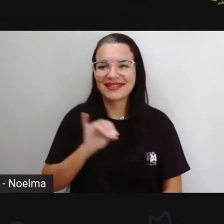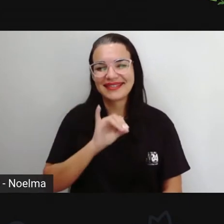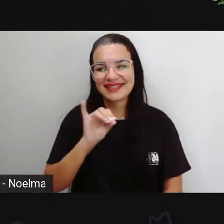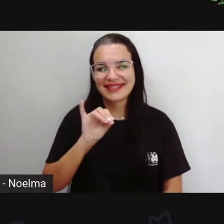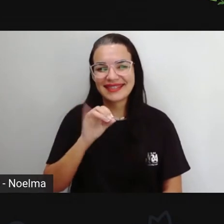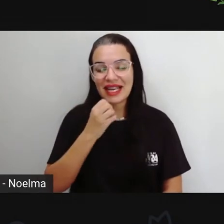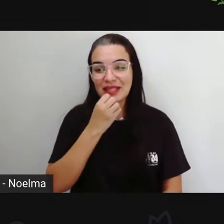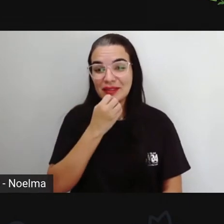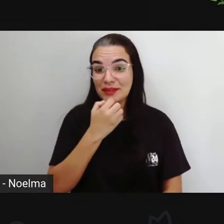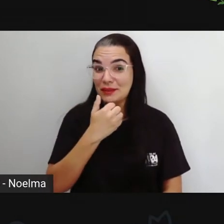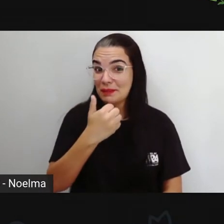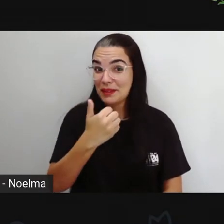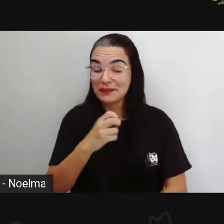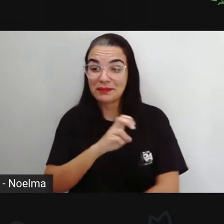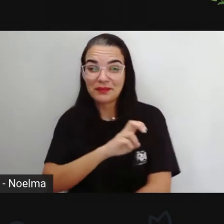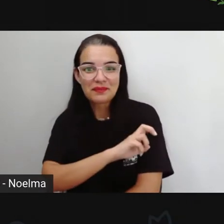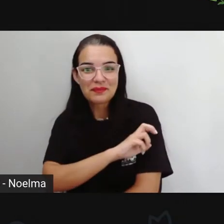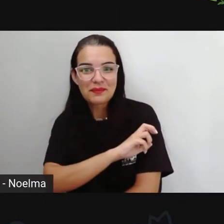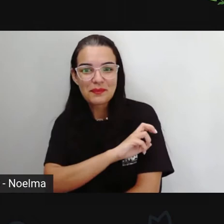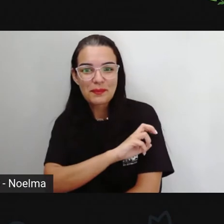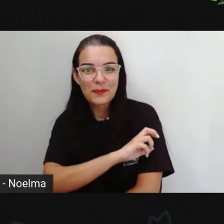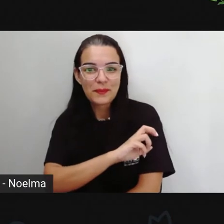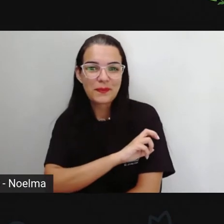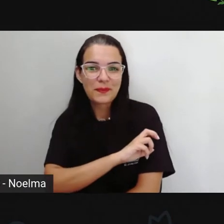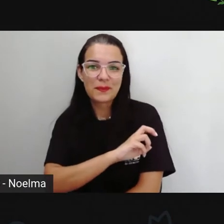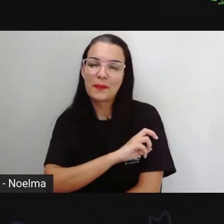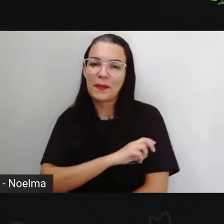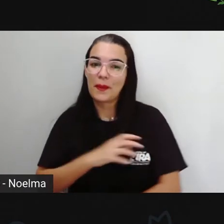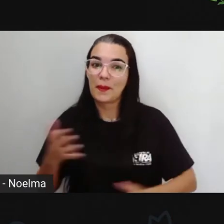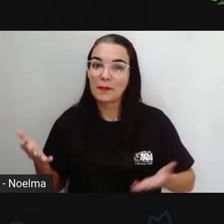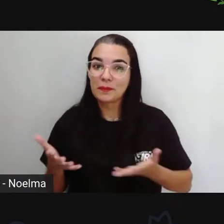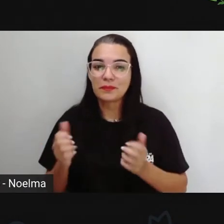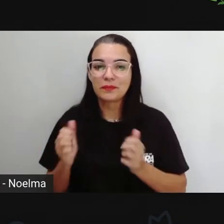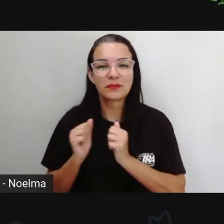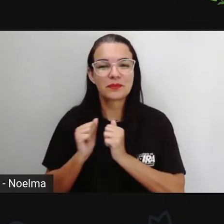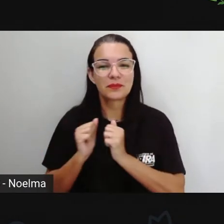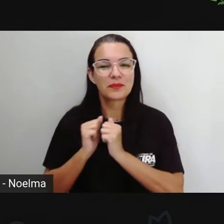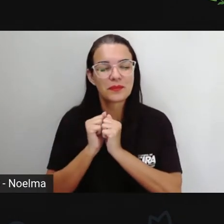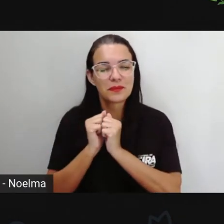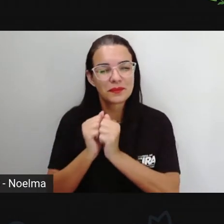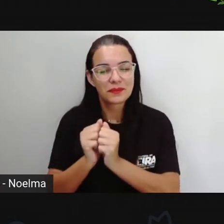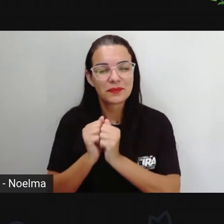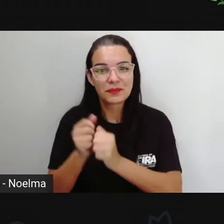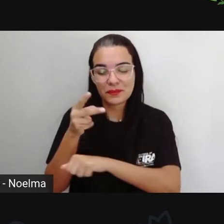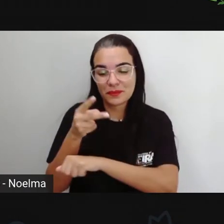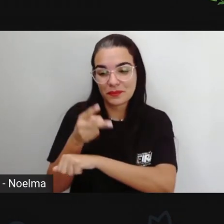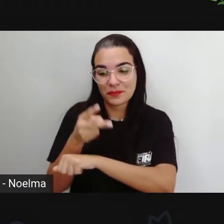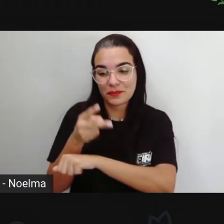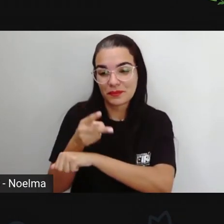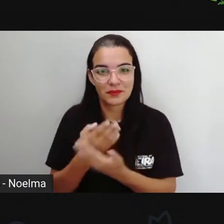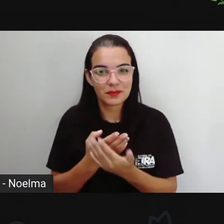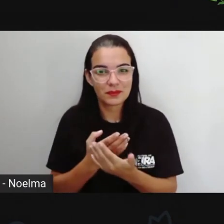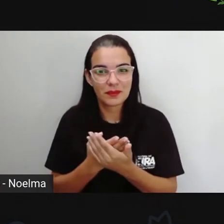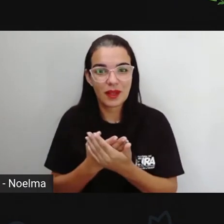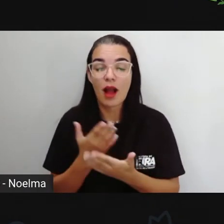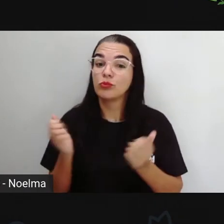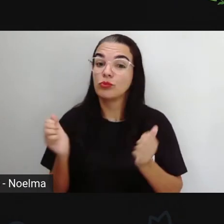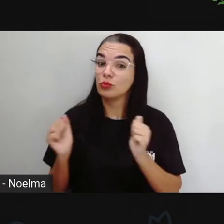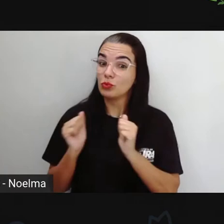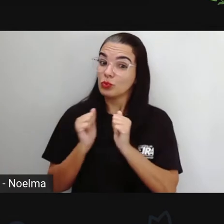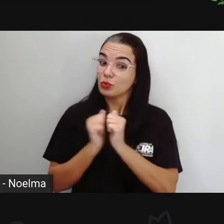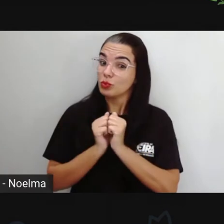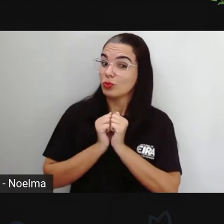Olá! Turma do quinto ano, olhem só, estamos aqui para mais uma videoaula para juntos, não é mesmo que